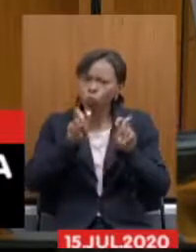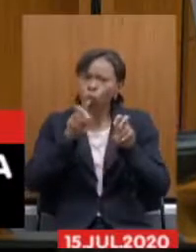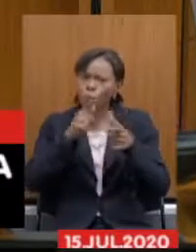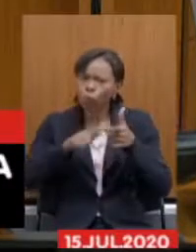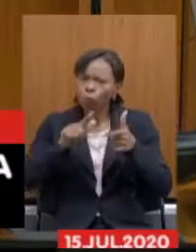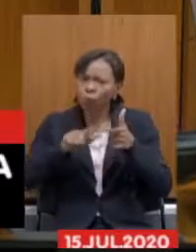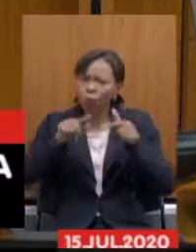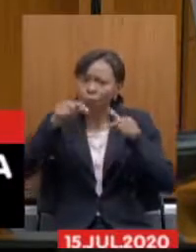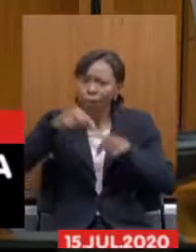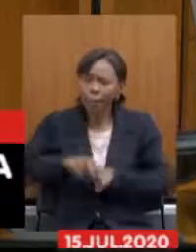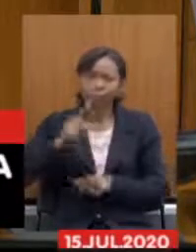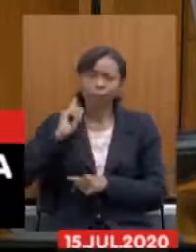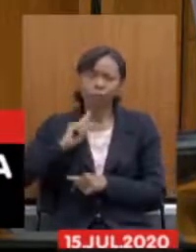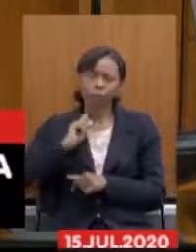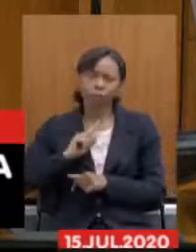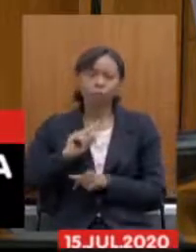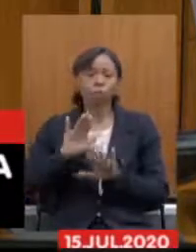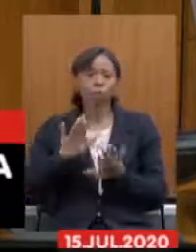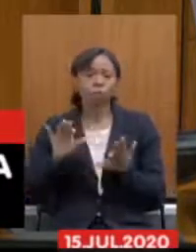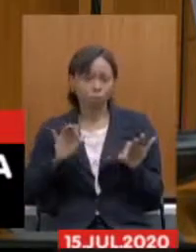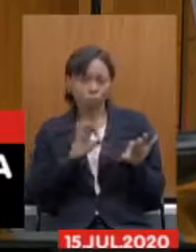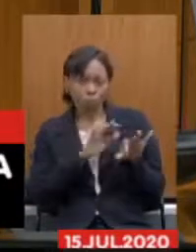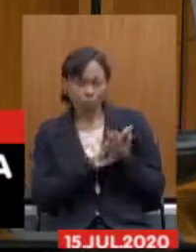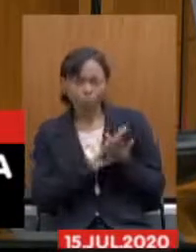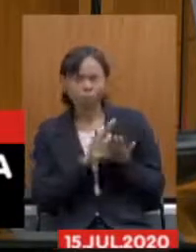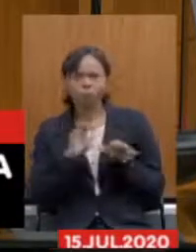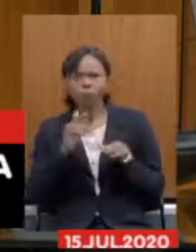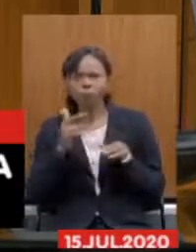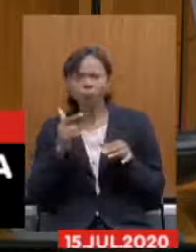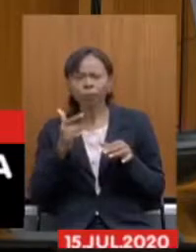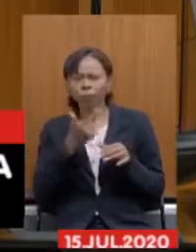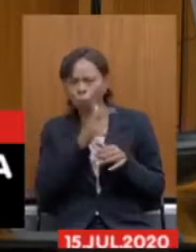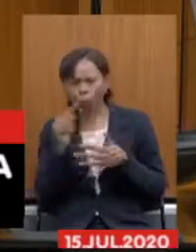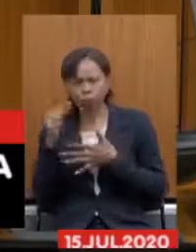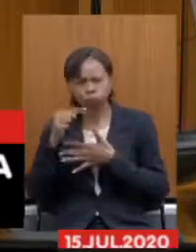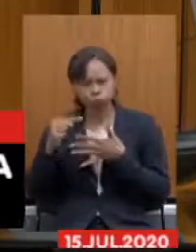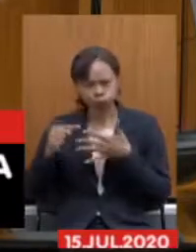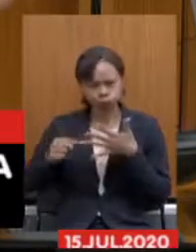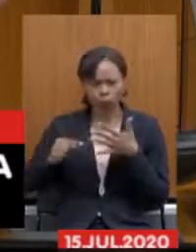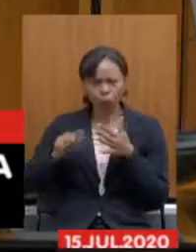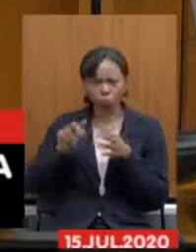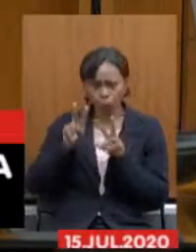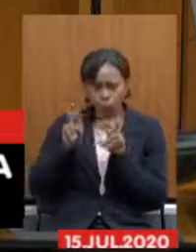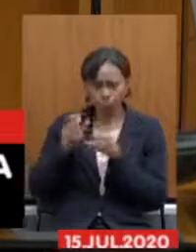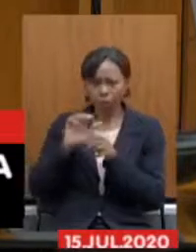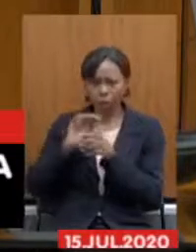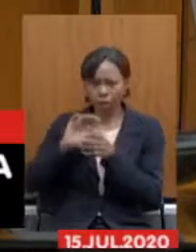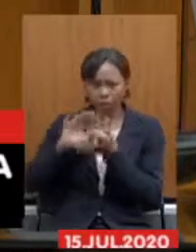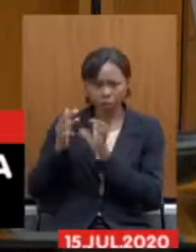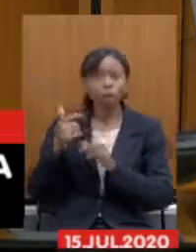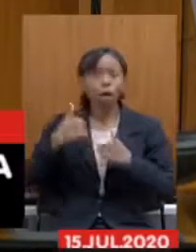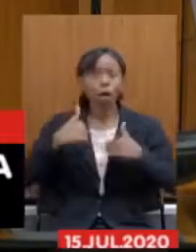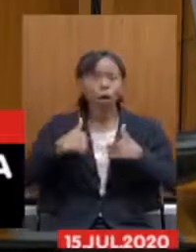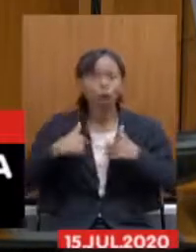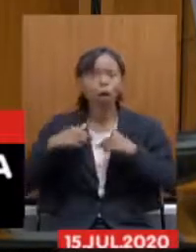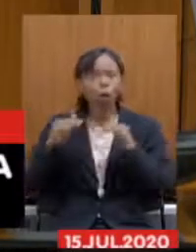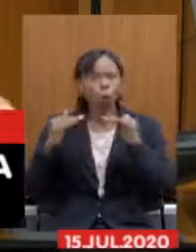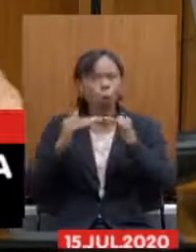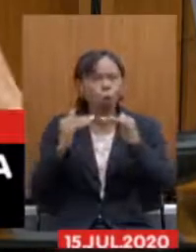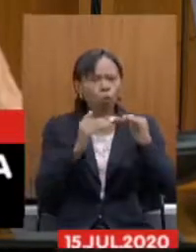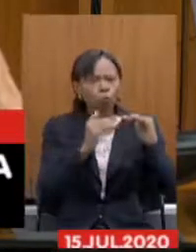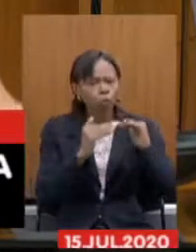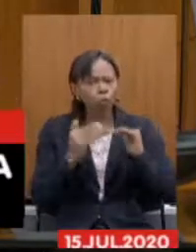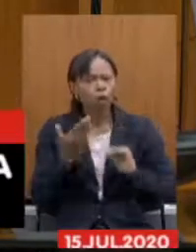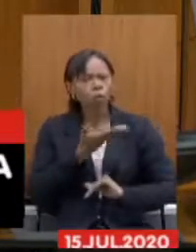e para encerrar esse ponto para eu entrar aqui nas questões da reforma eu estou junto com os colegas não se tem que falar